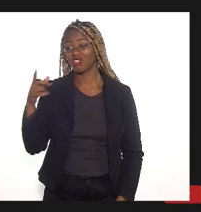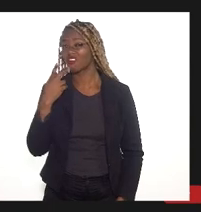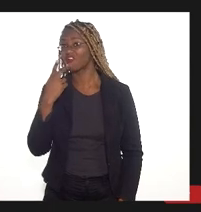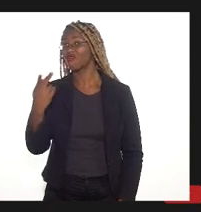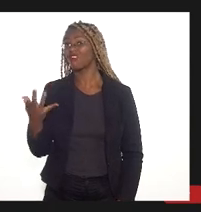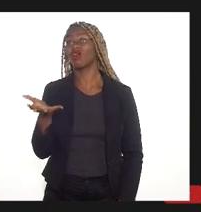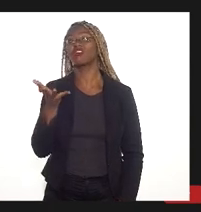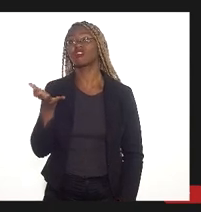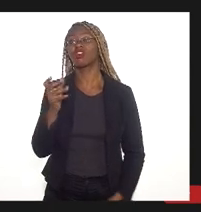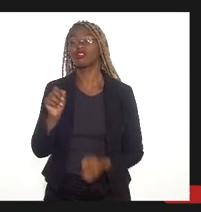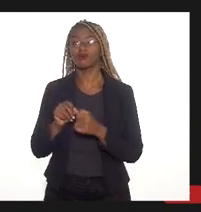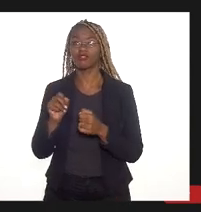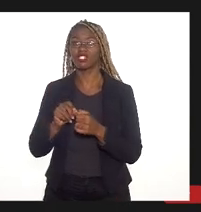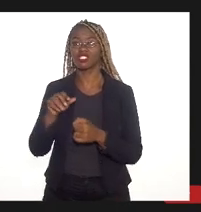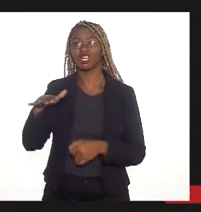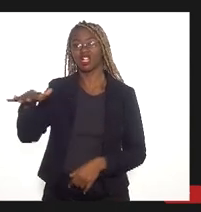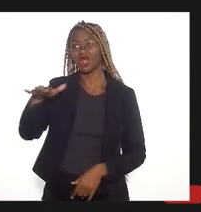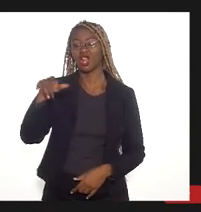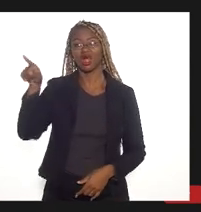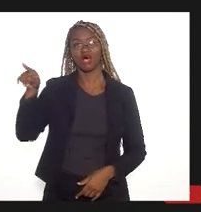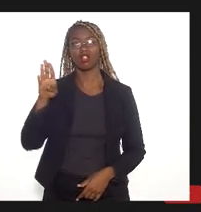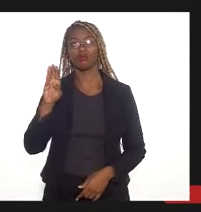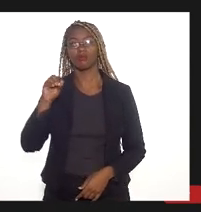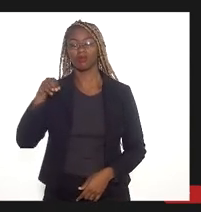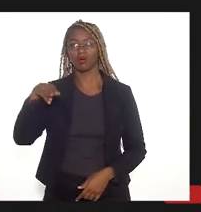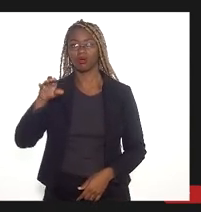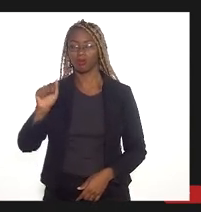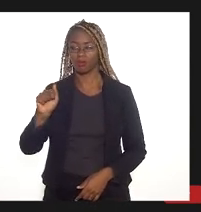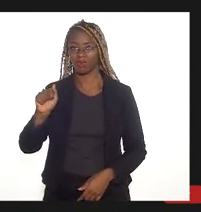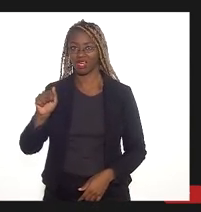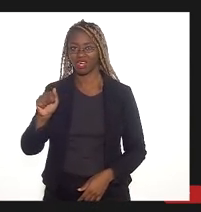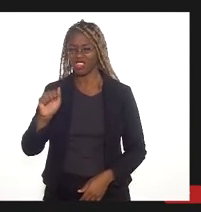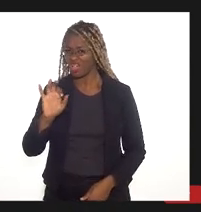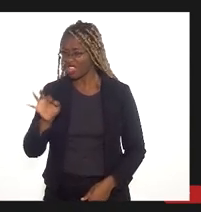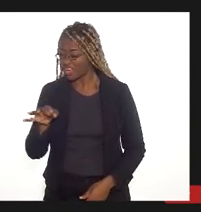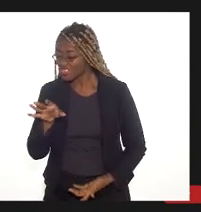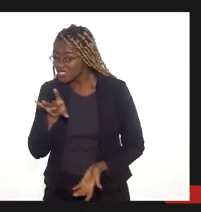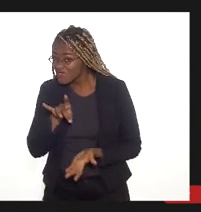pensam fazer no campo do bomba. Isso é de fato interesse público?